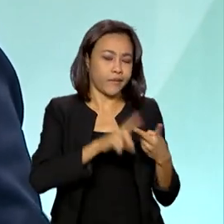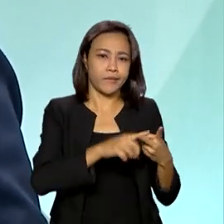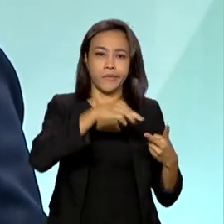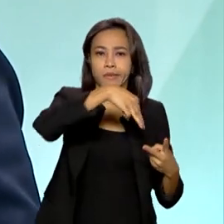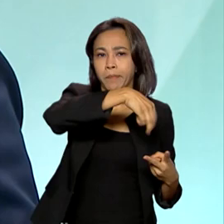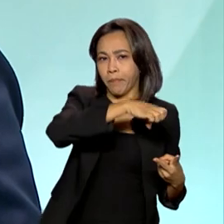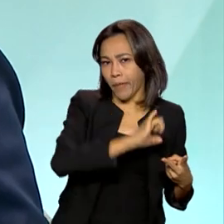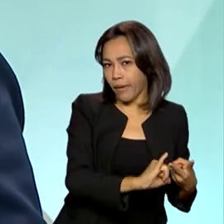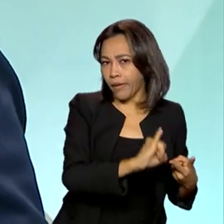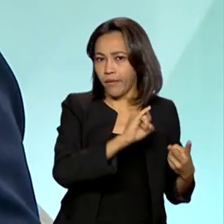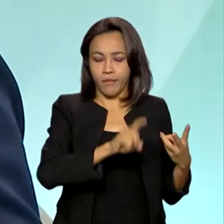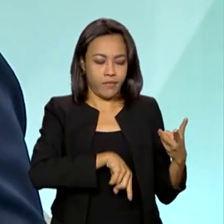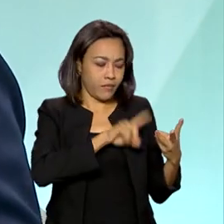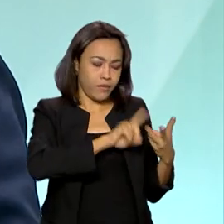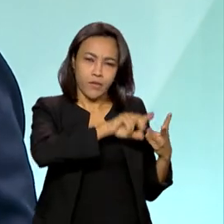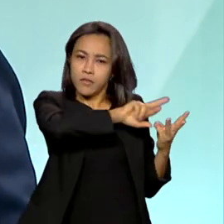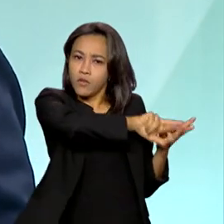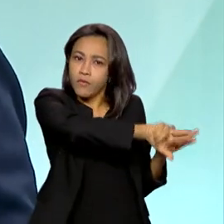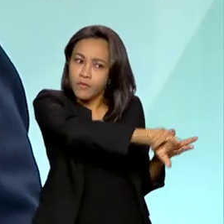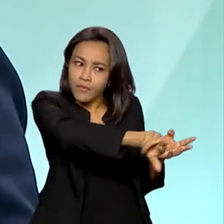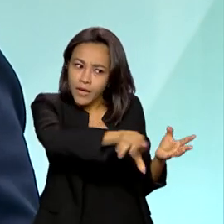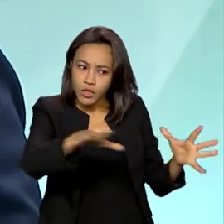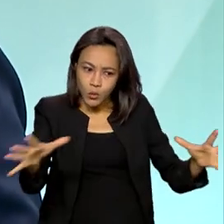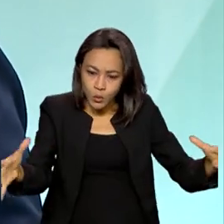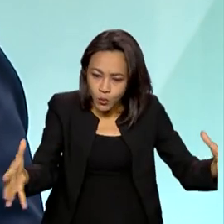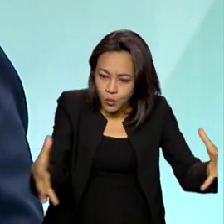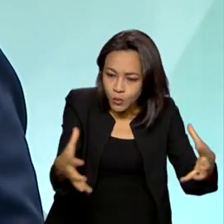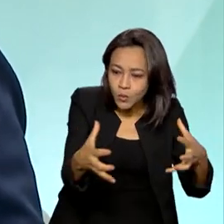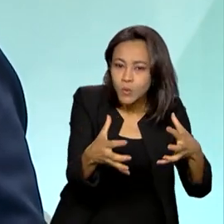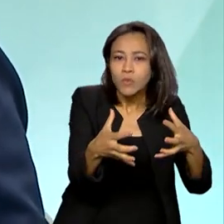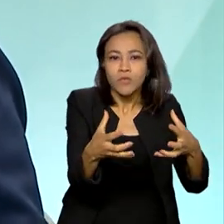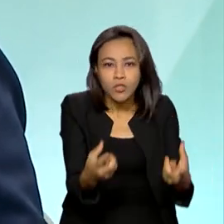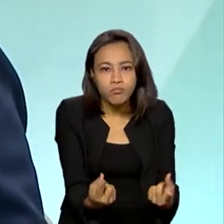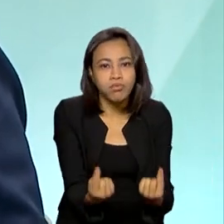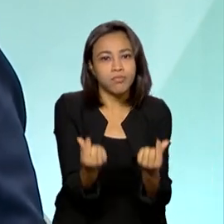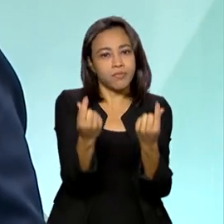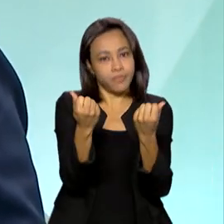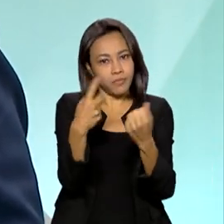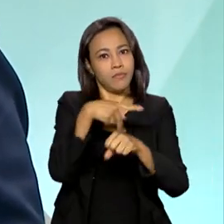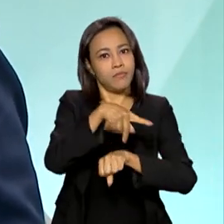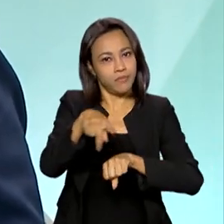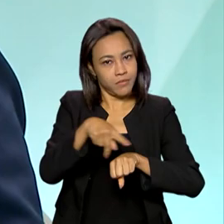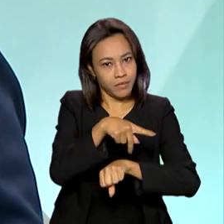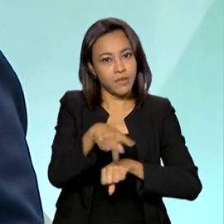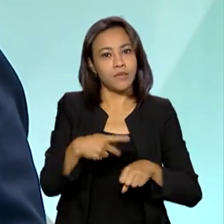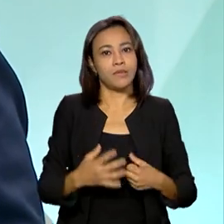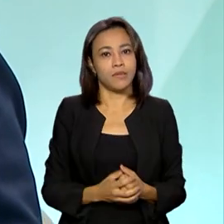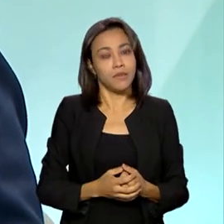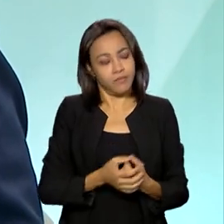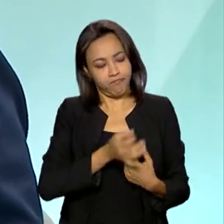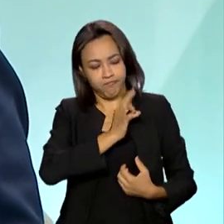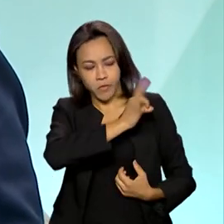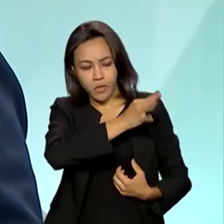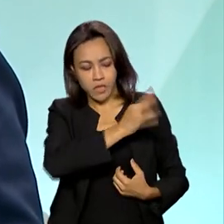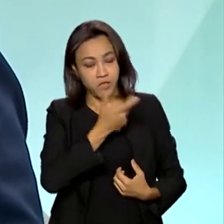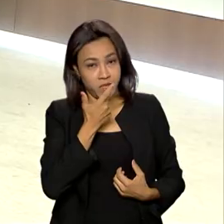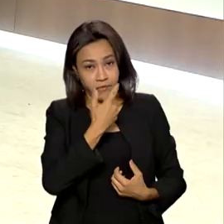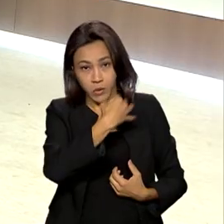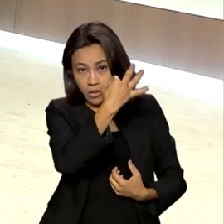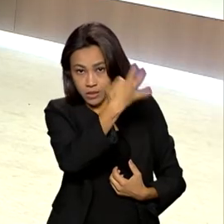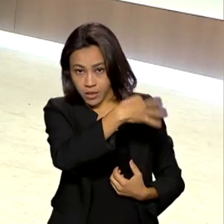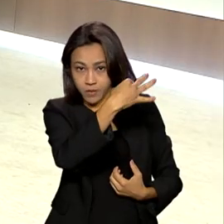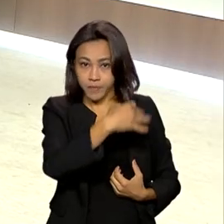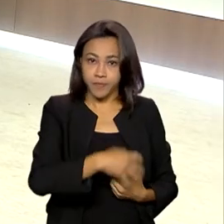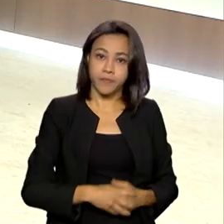que não têm empregado e que fazem, que produzem divisas para o Brasil. Então, com certeza, o que você falou está corretíssimo.